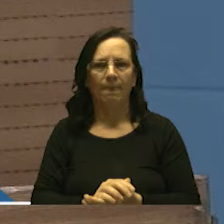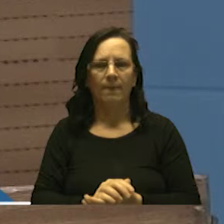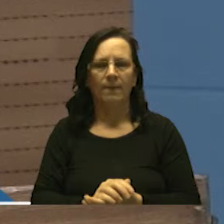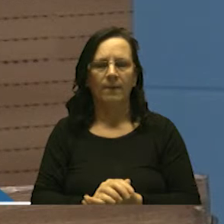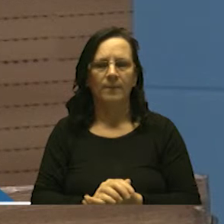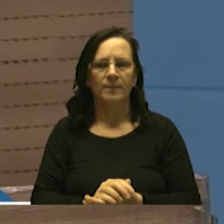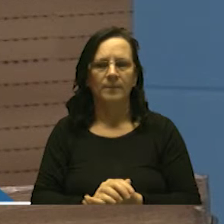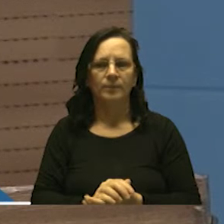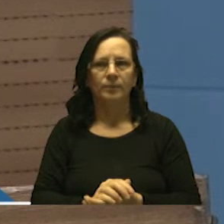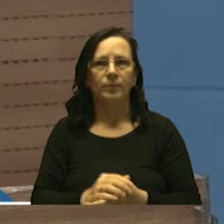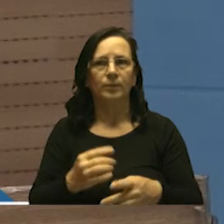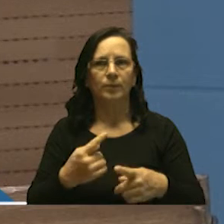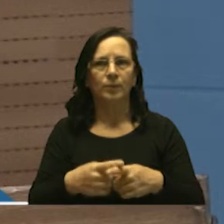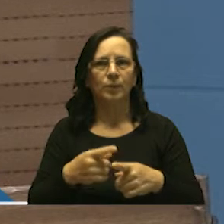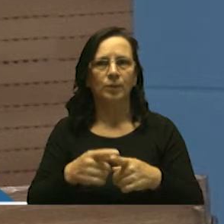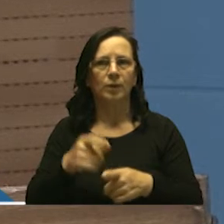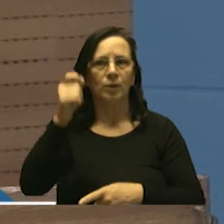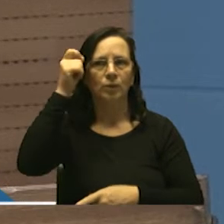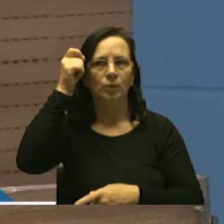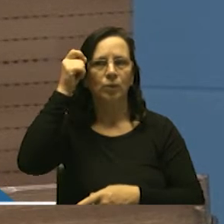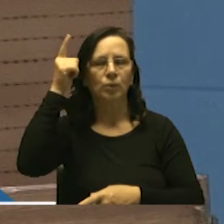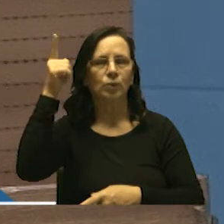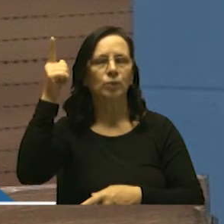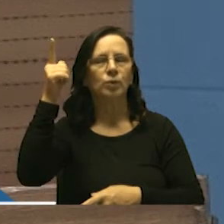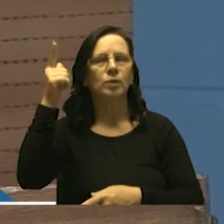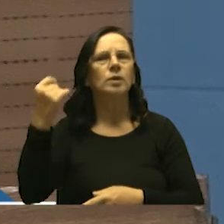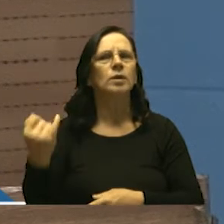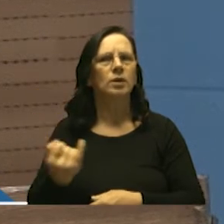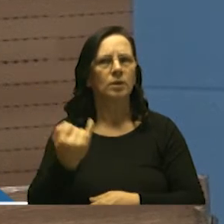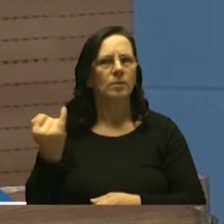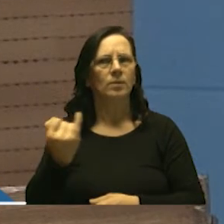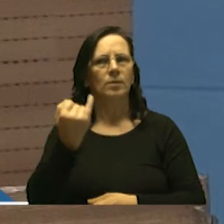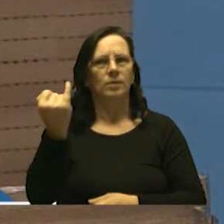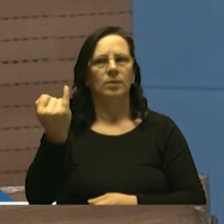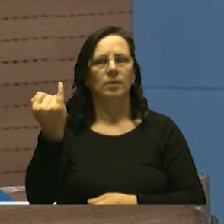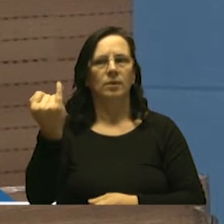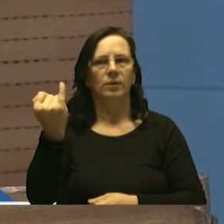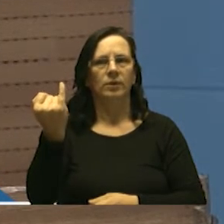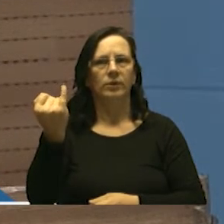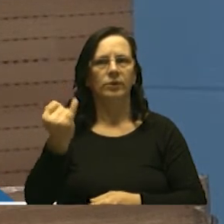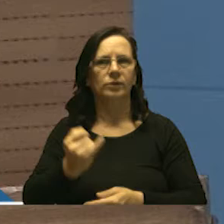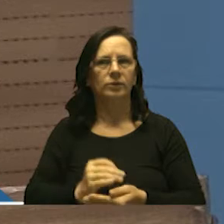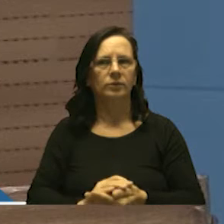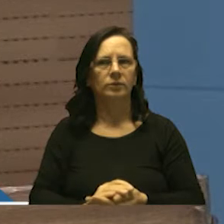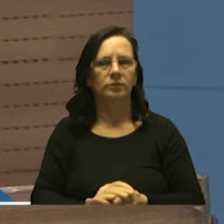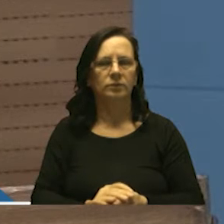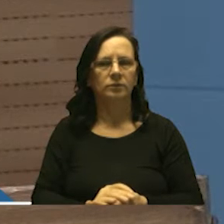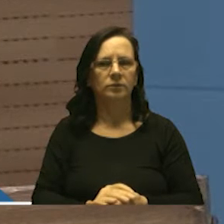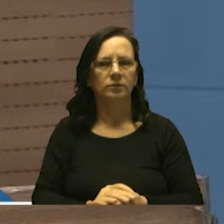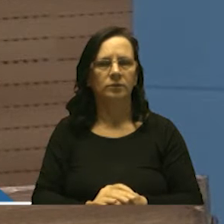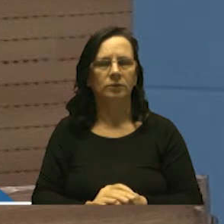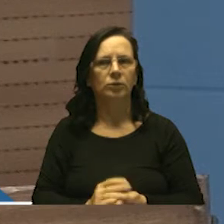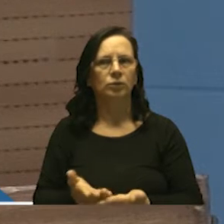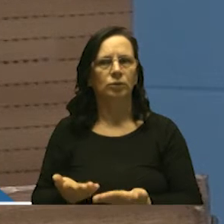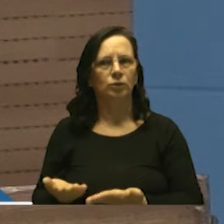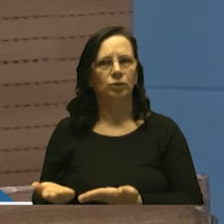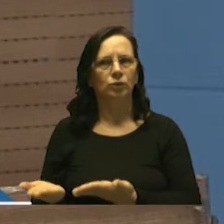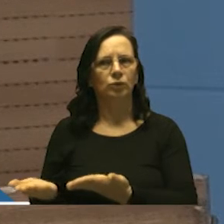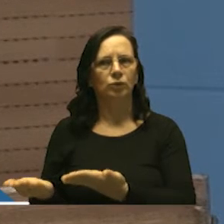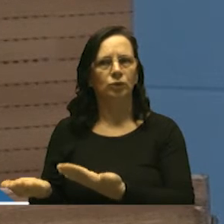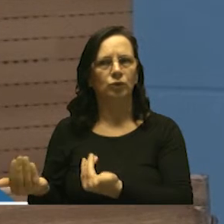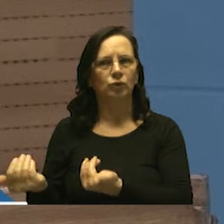porque a cultura, ela é muito importante para os jovens,